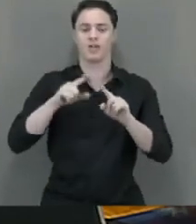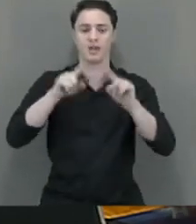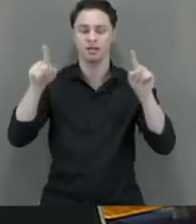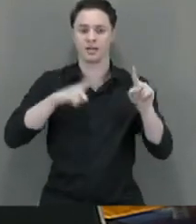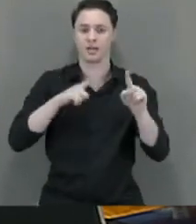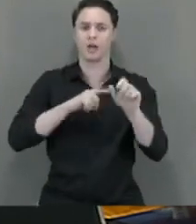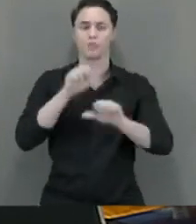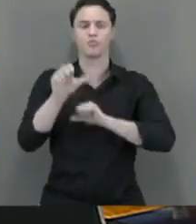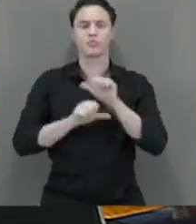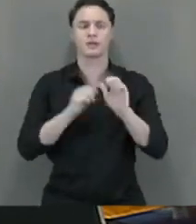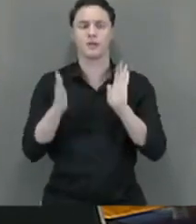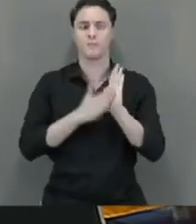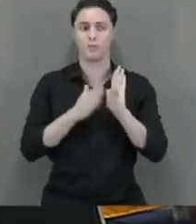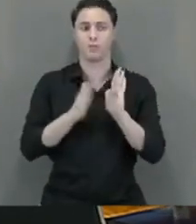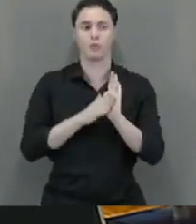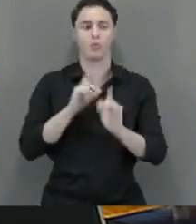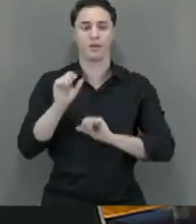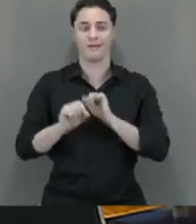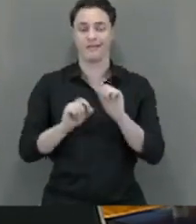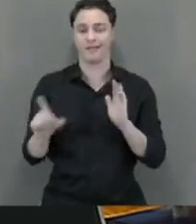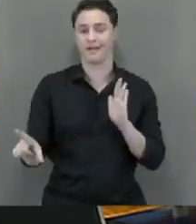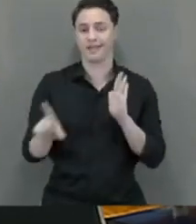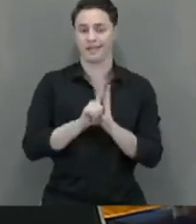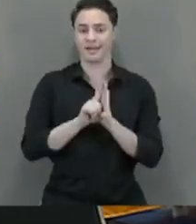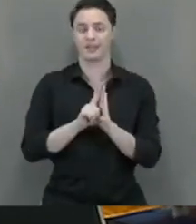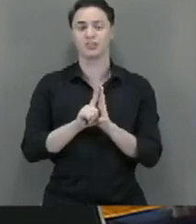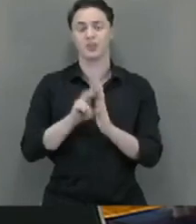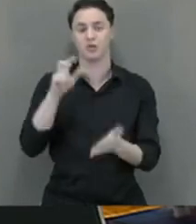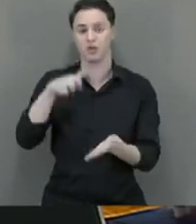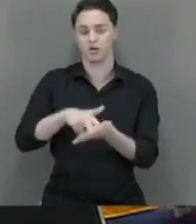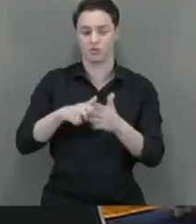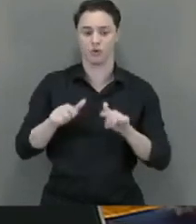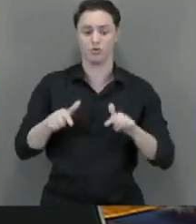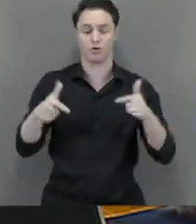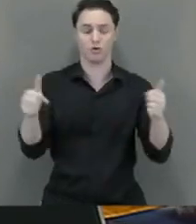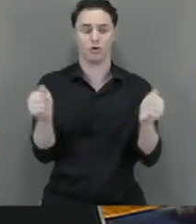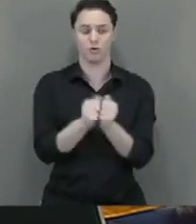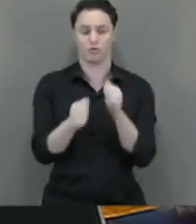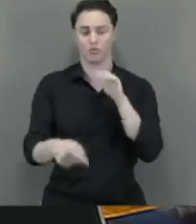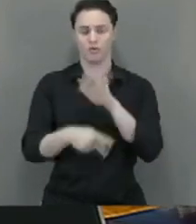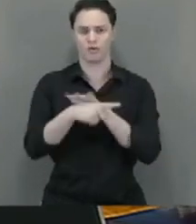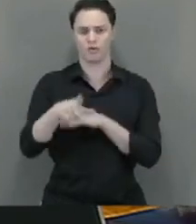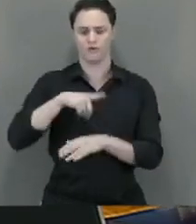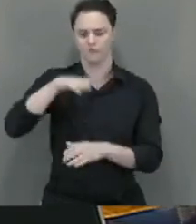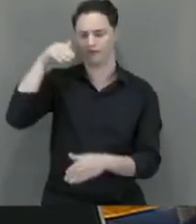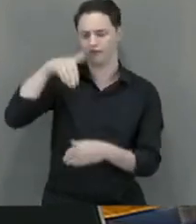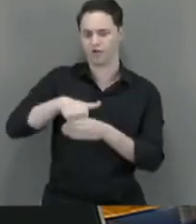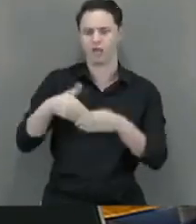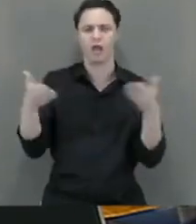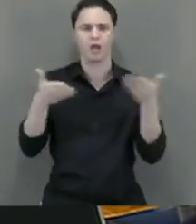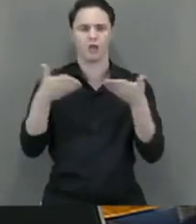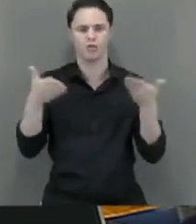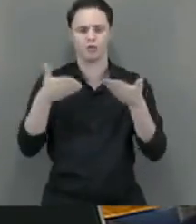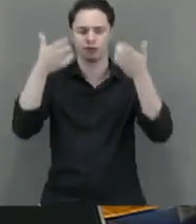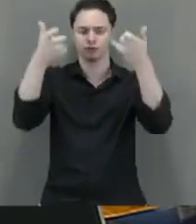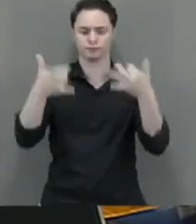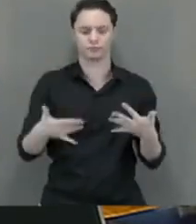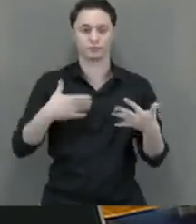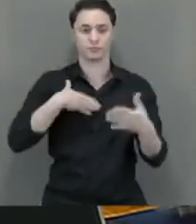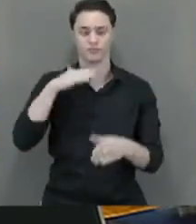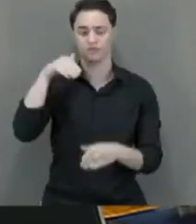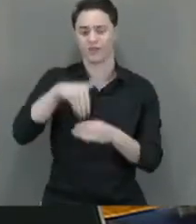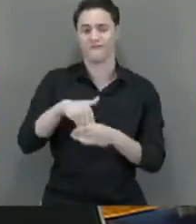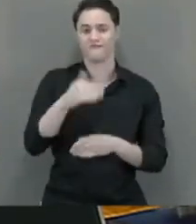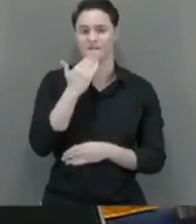mudança proposta para a Lei de Execuções Penais. Voto. Diante do exposto, o voto é